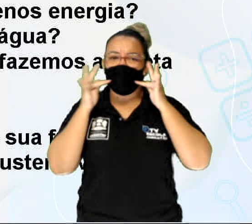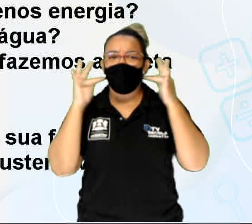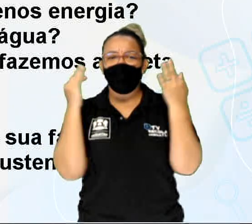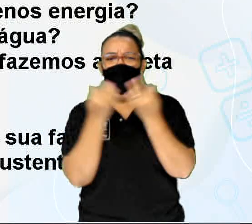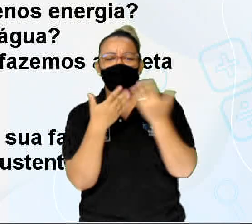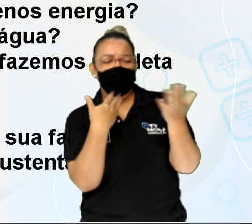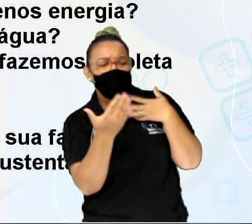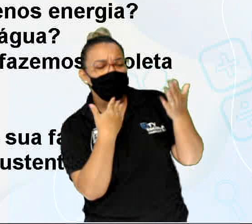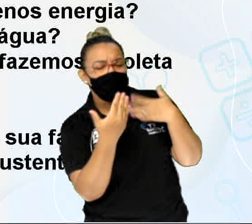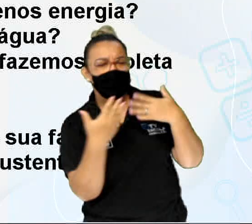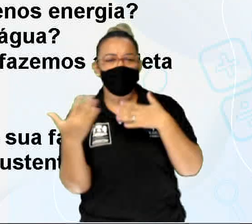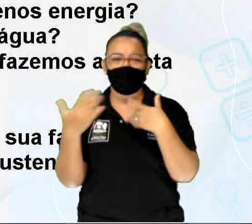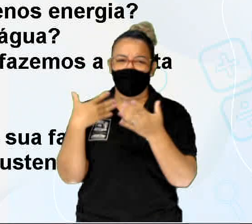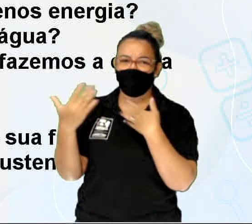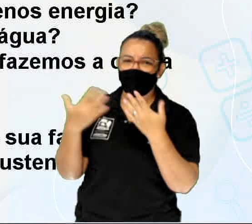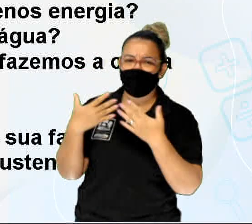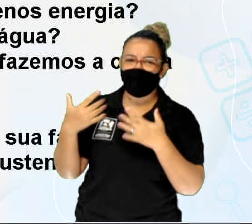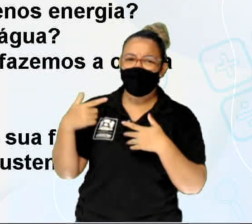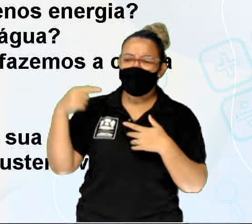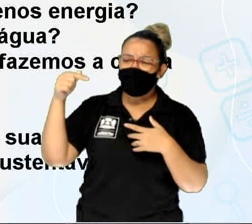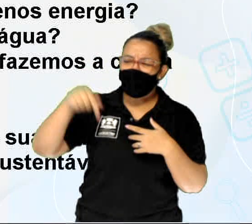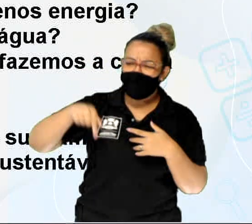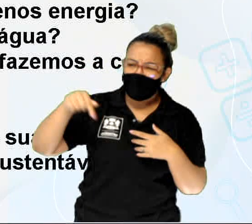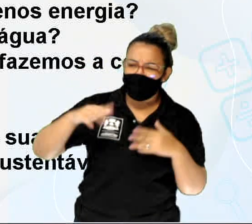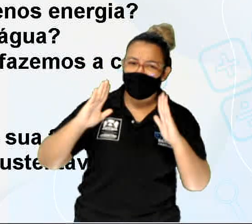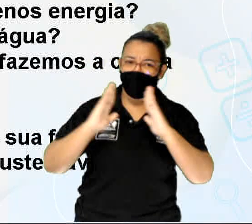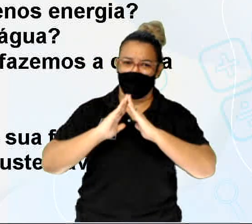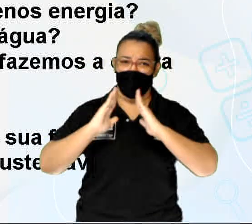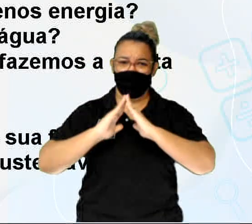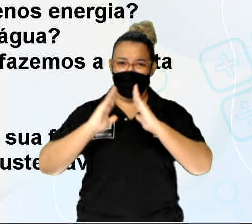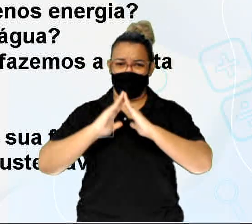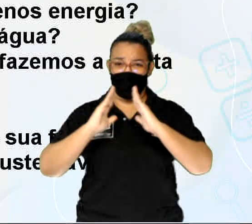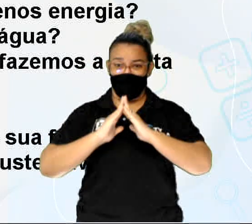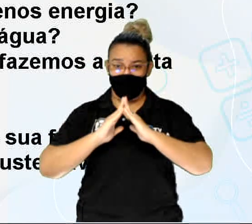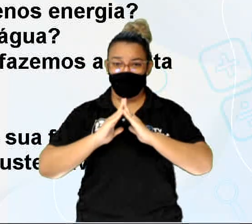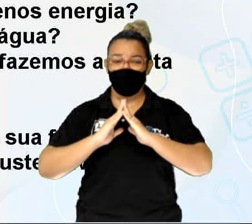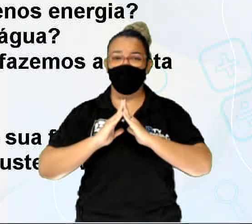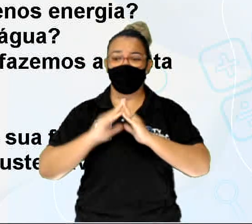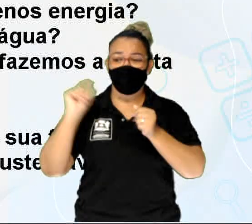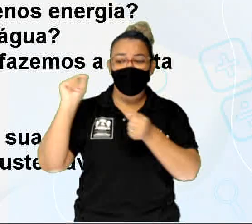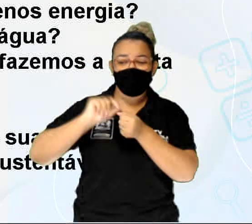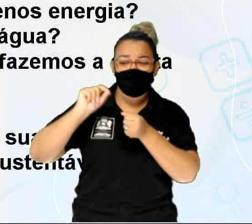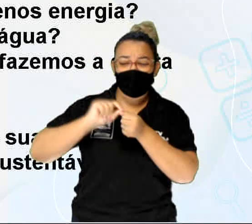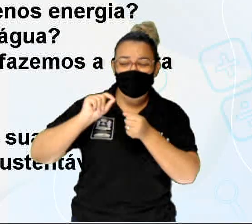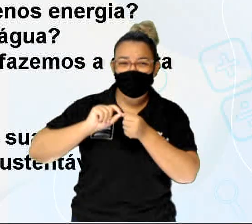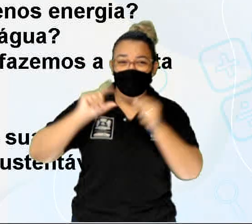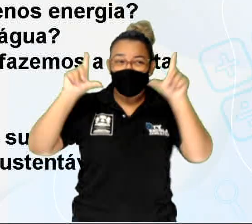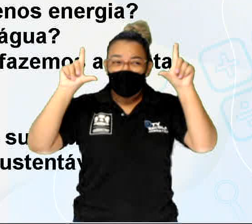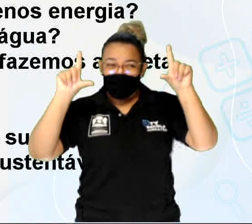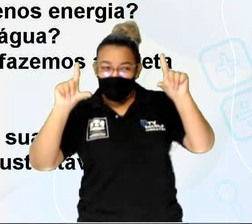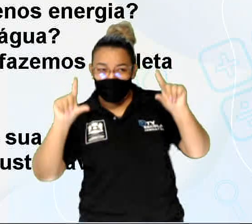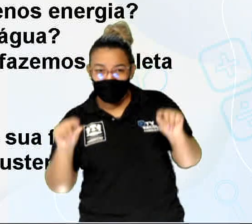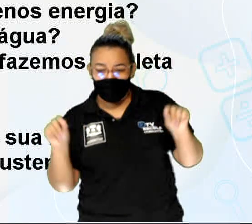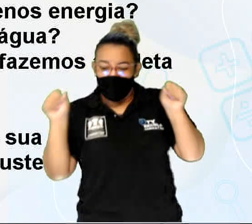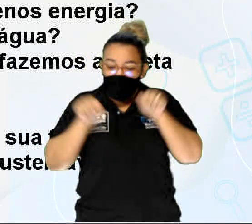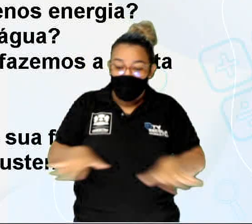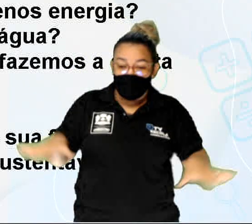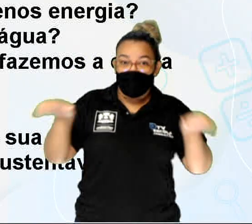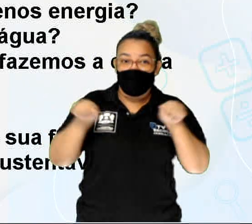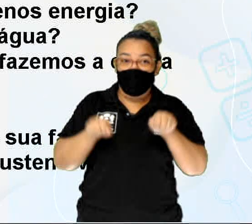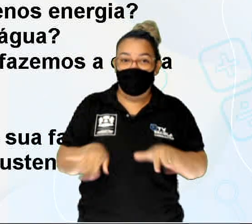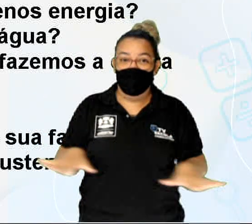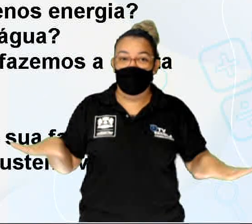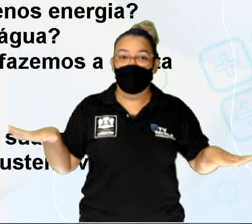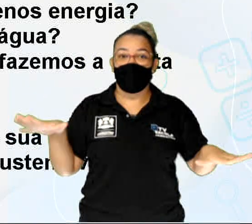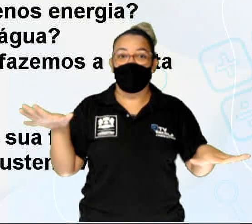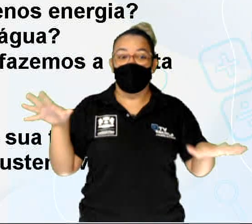converse sobre que ações vocês podem realizar para diminuir o uso excessivo